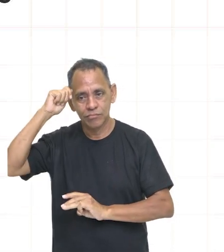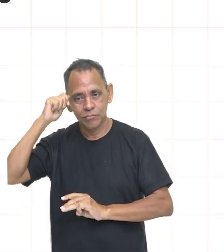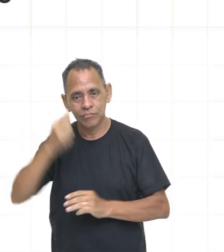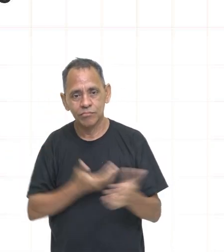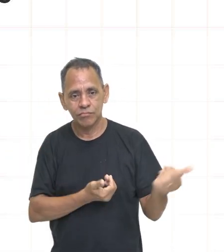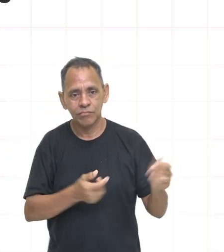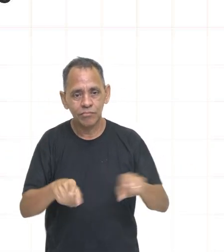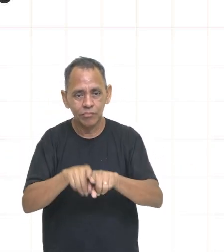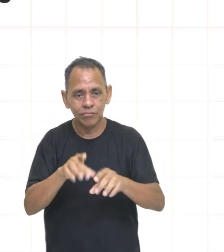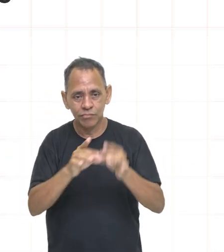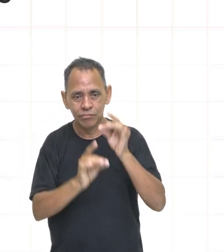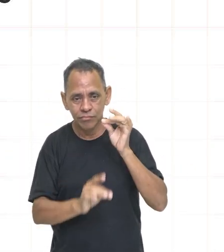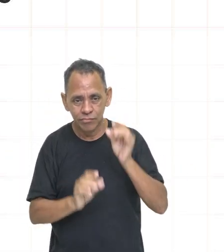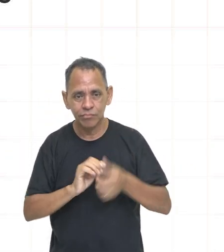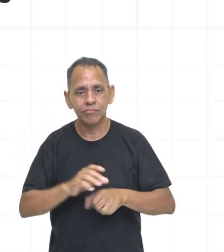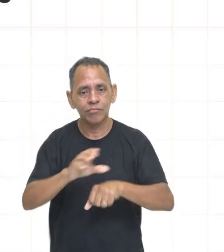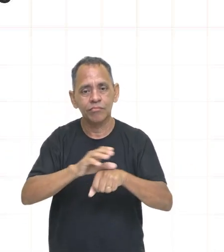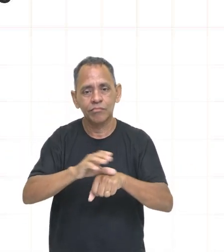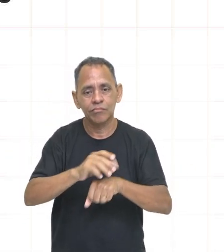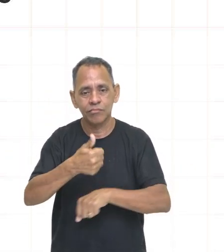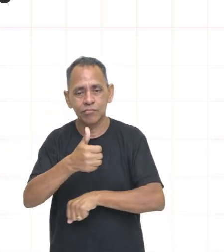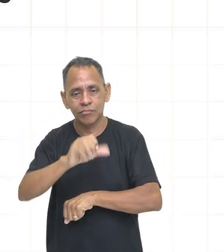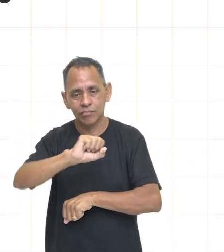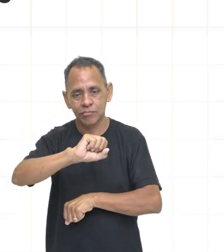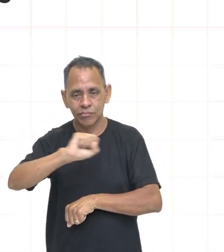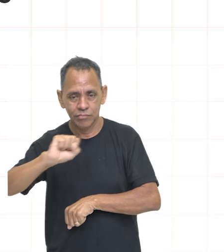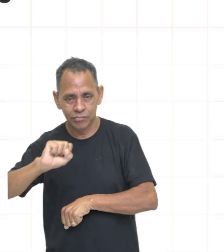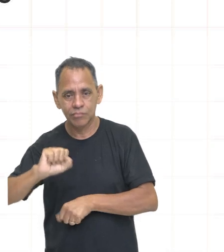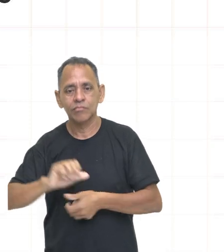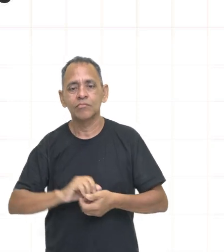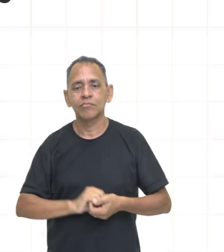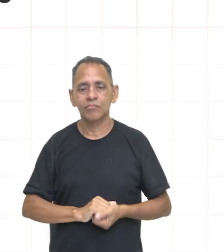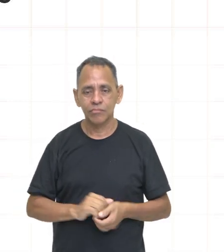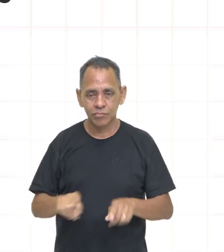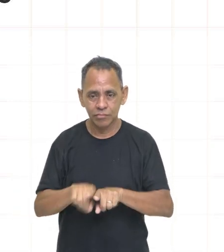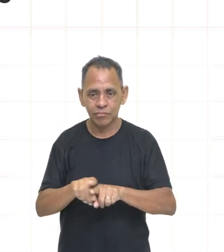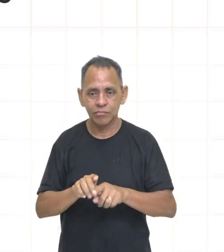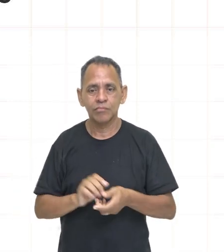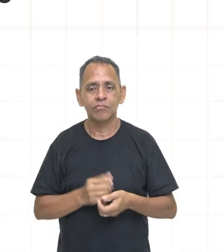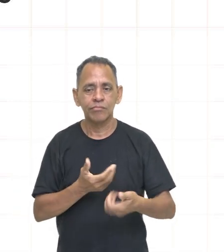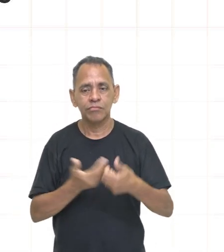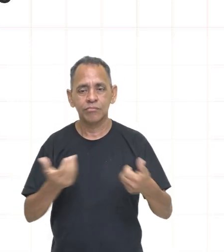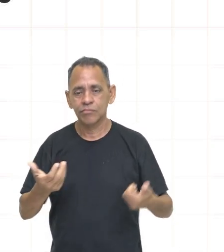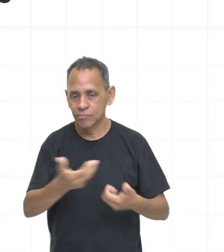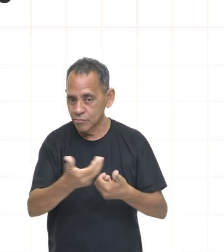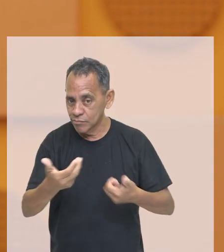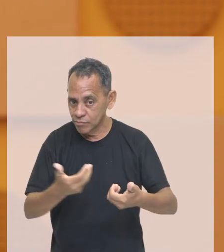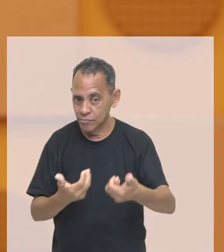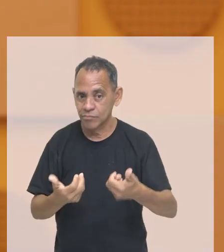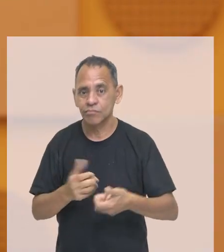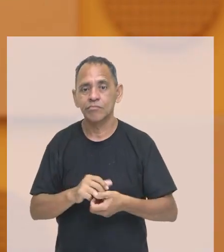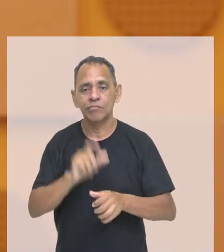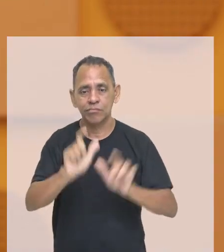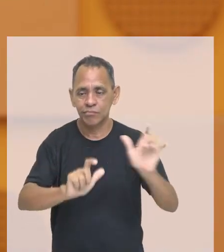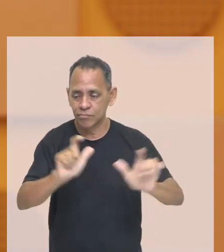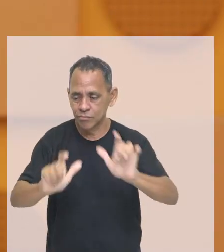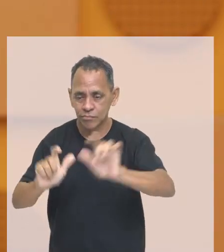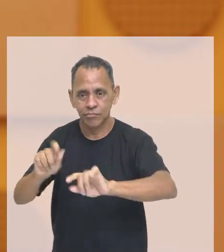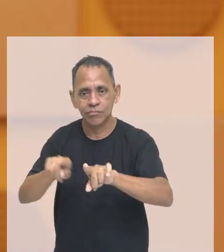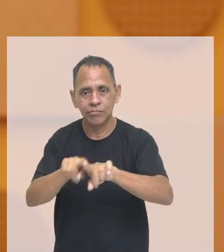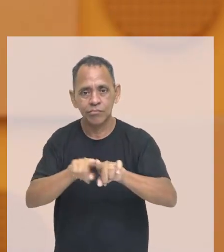1978 e a Emancipação das Cidadanias. Portanto, a gente vai falar um pouquinho sobre essa